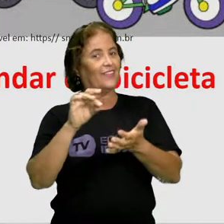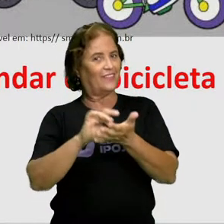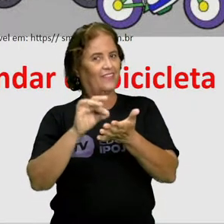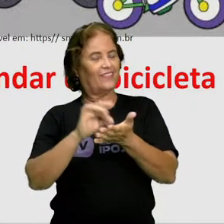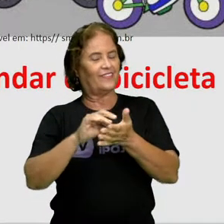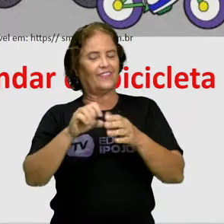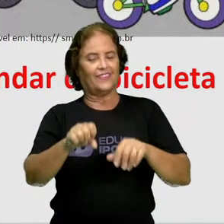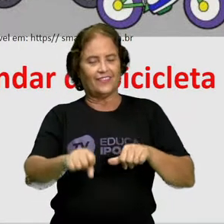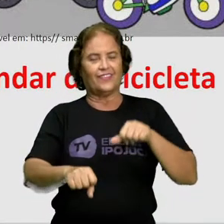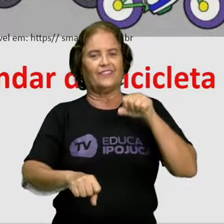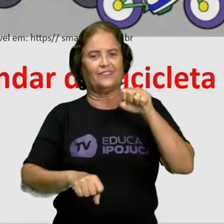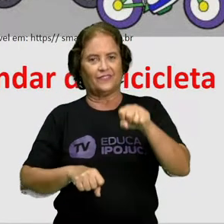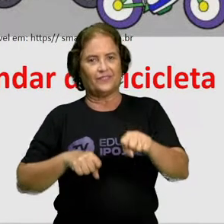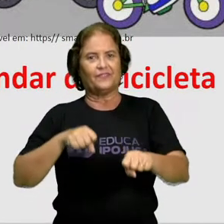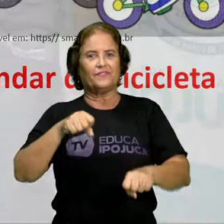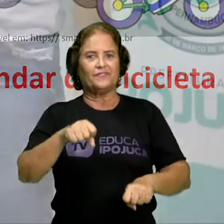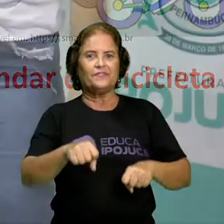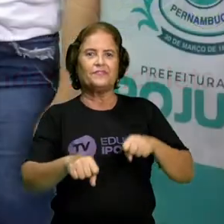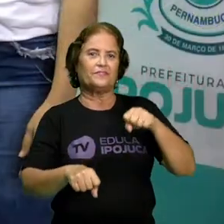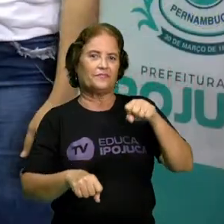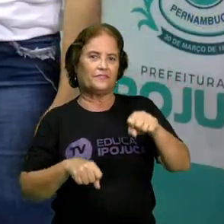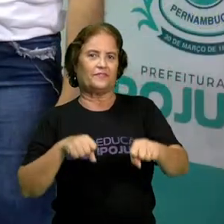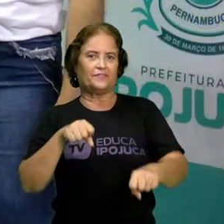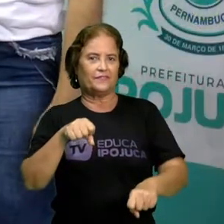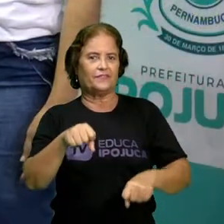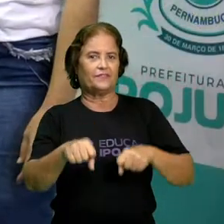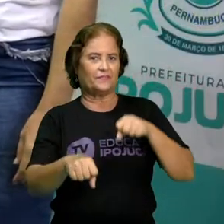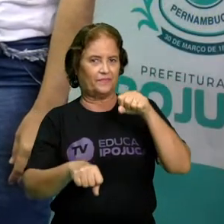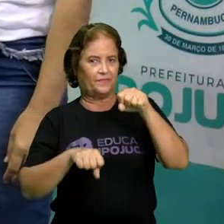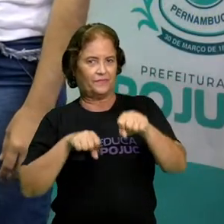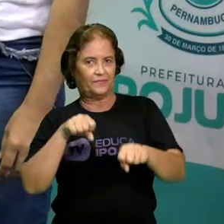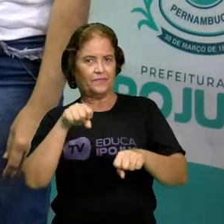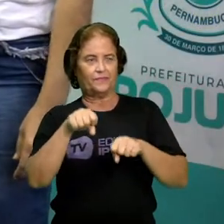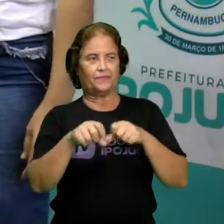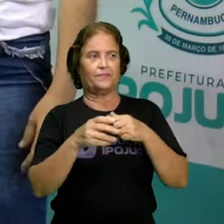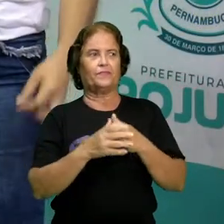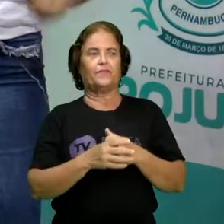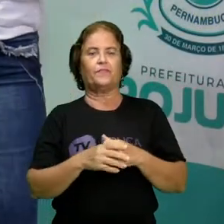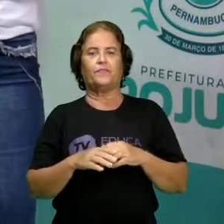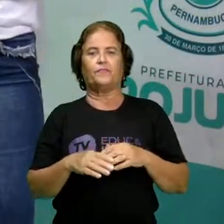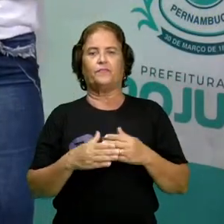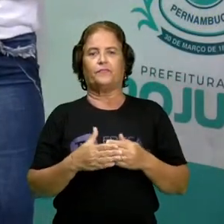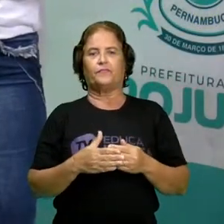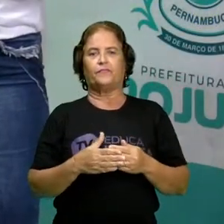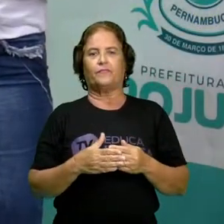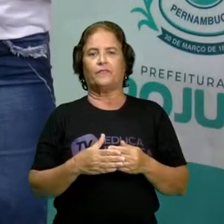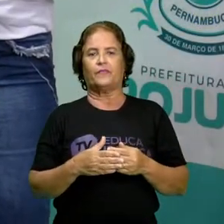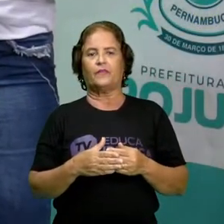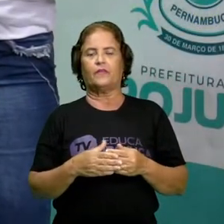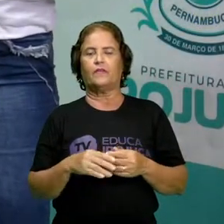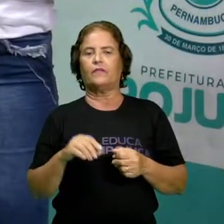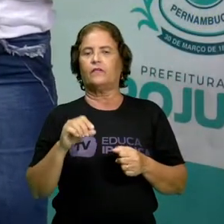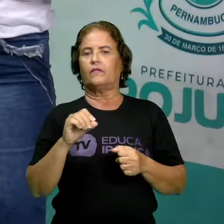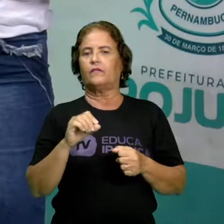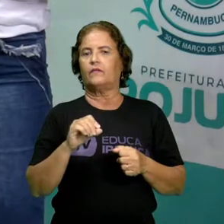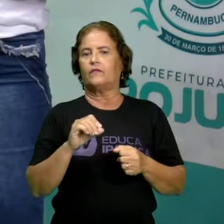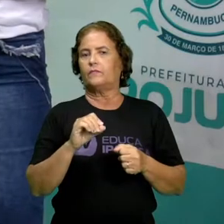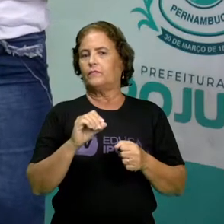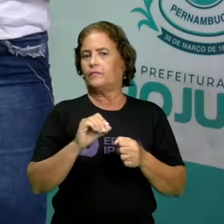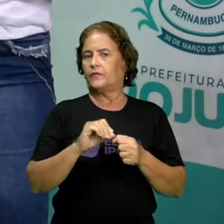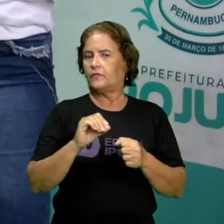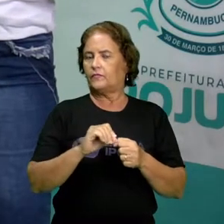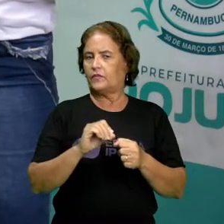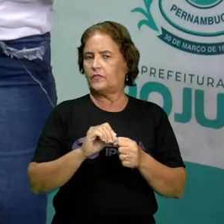Acredito que vocês adoram brincar de bicicleta. Bom, praticar as